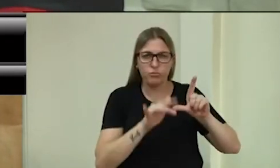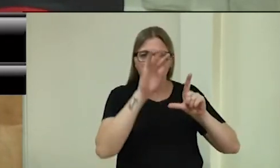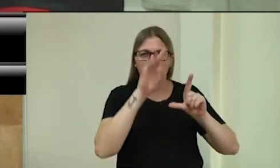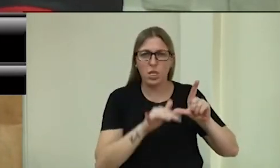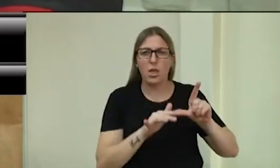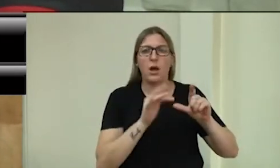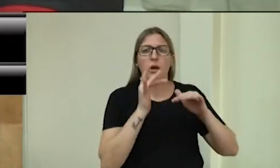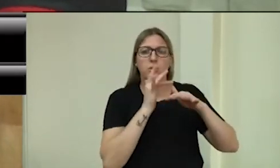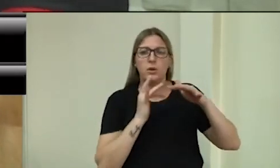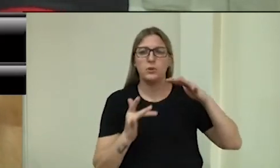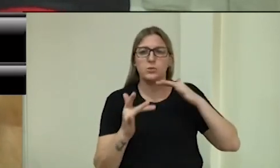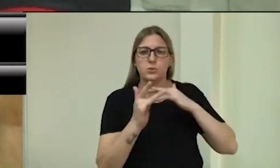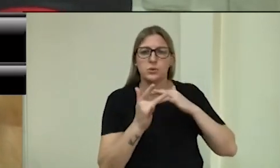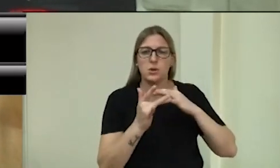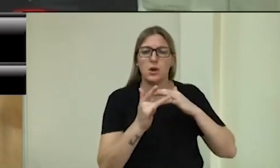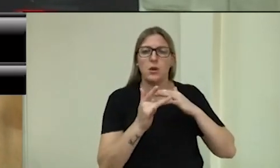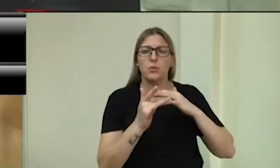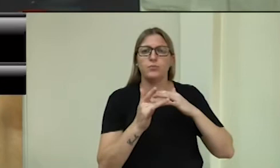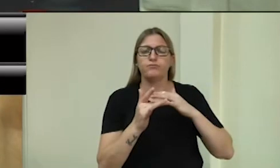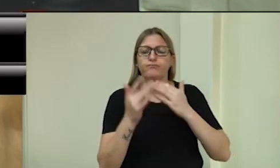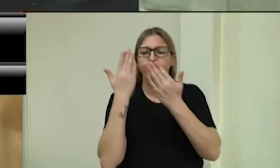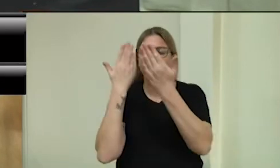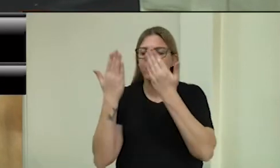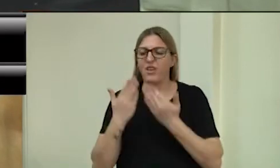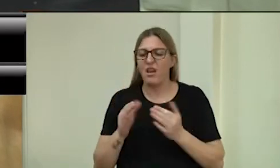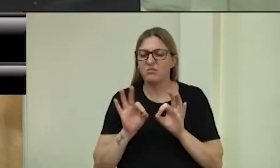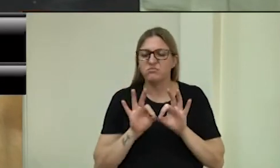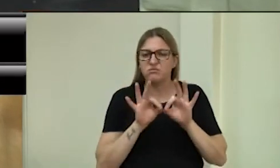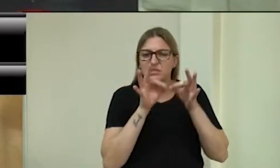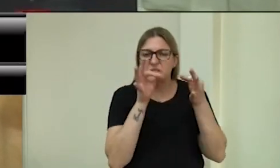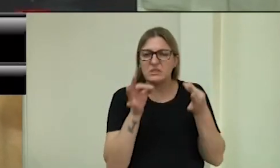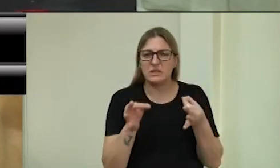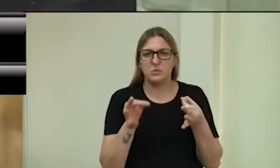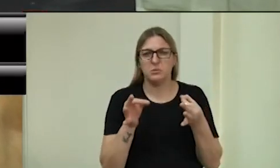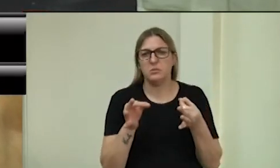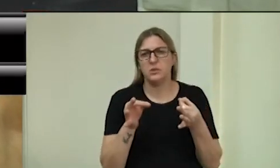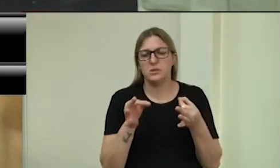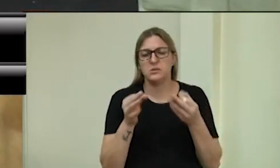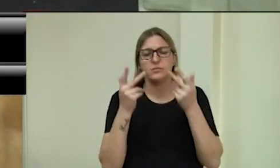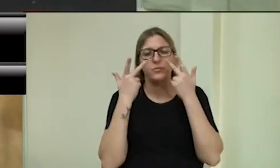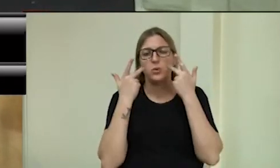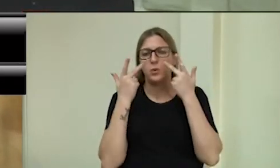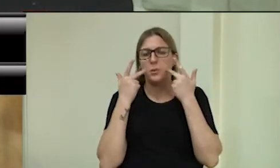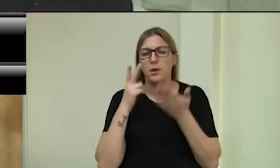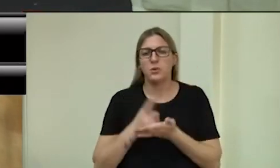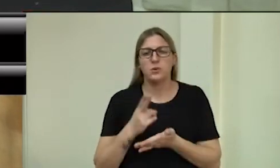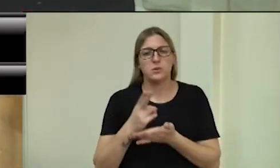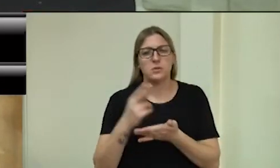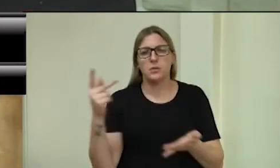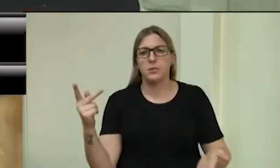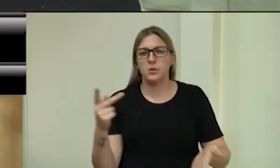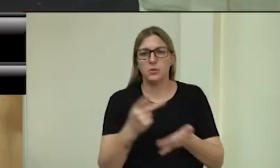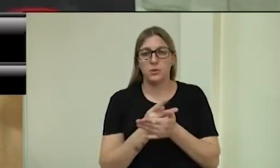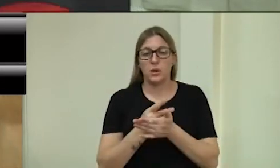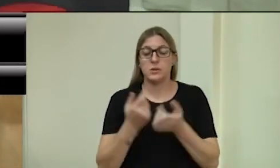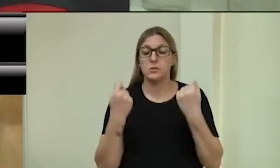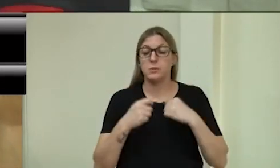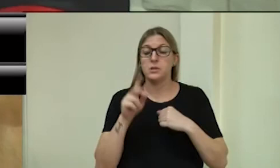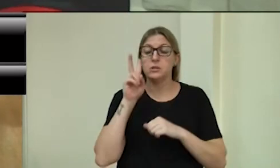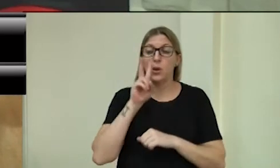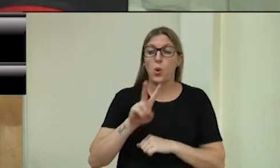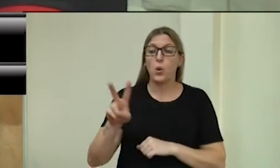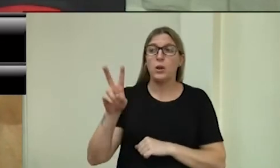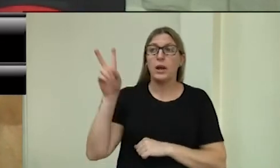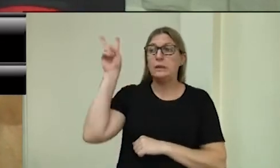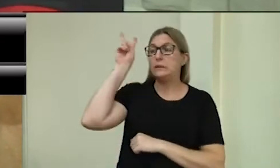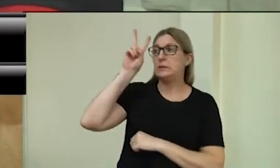mas a análise rasa de fatos é bastante corriqueira. E a gente precisa um olhar histórico para conseguir